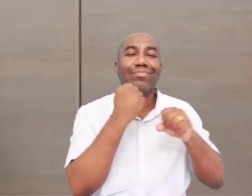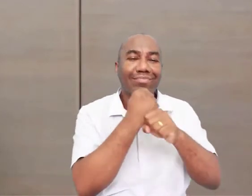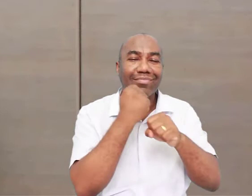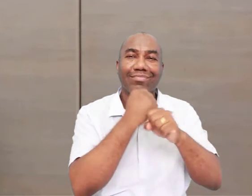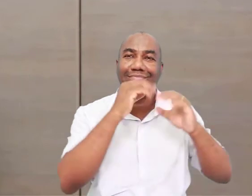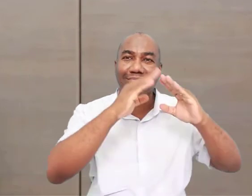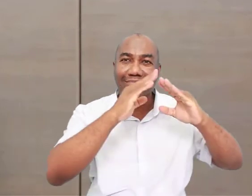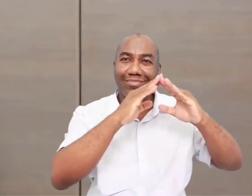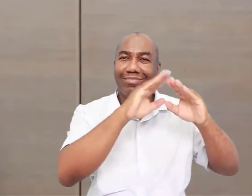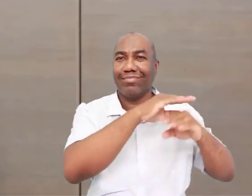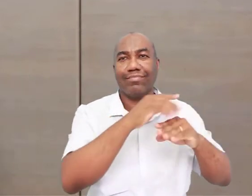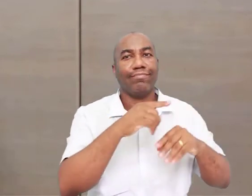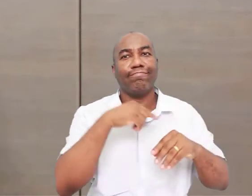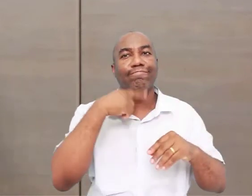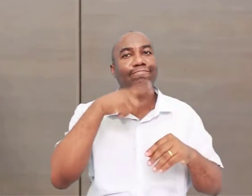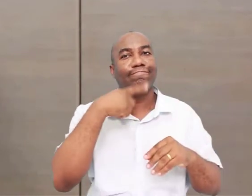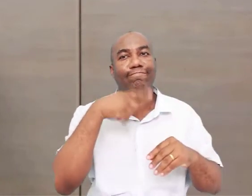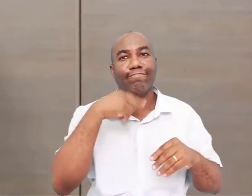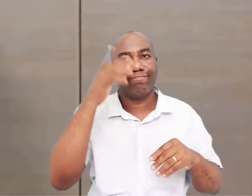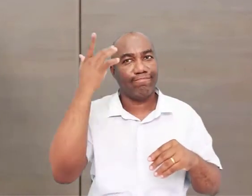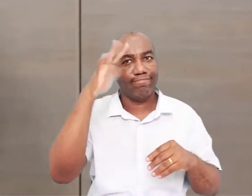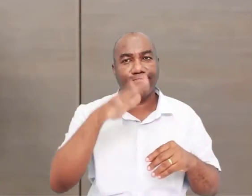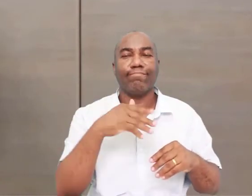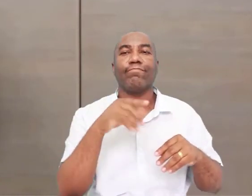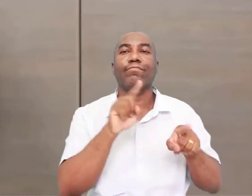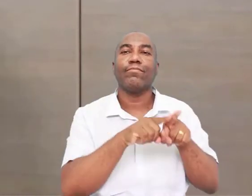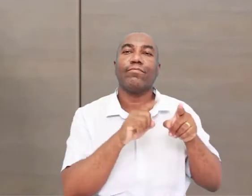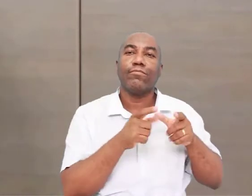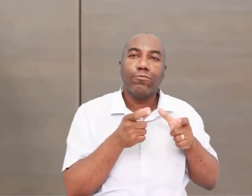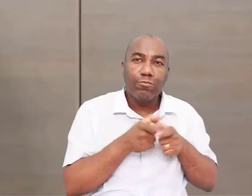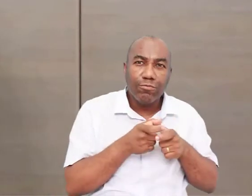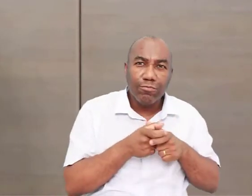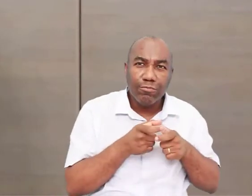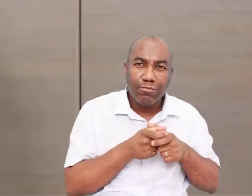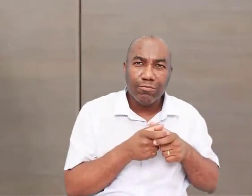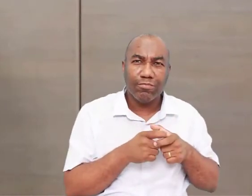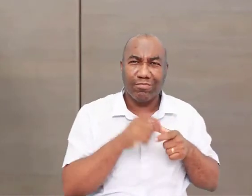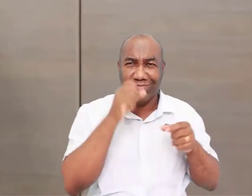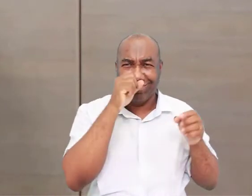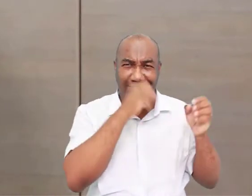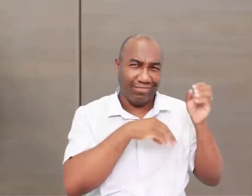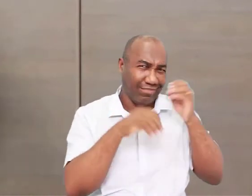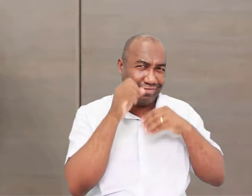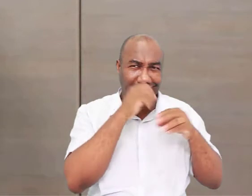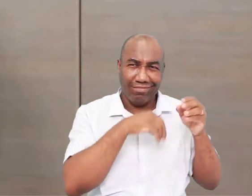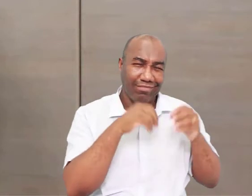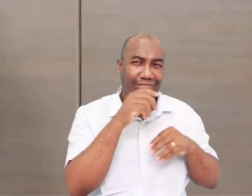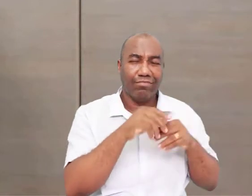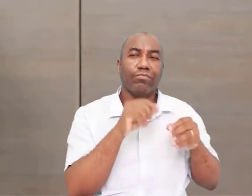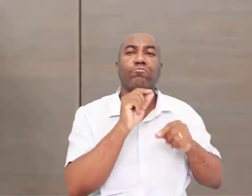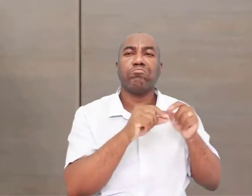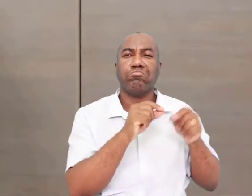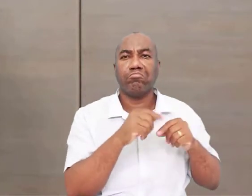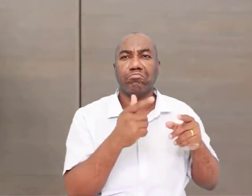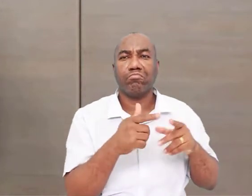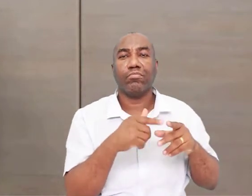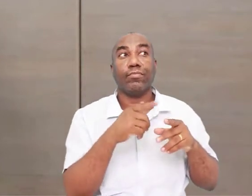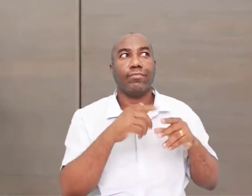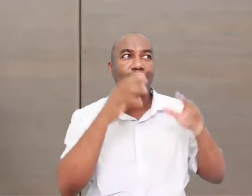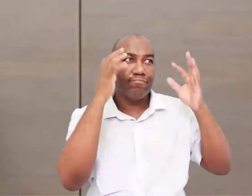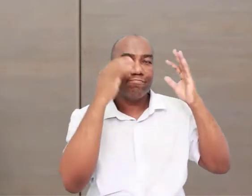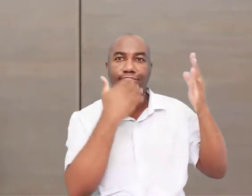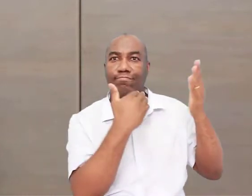Então, nessa fase, eles vivem em pequenos grupos. As relações são bem animalescas, né? Eles têm mais instinto do que isso assim.